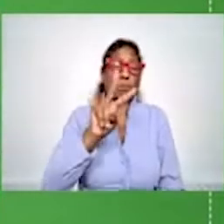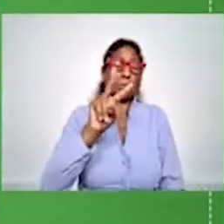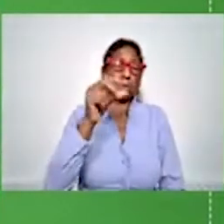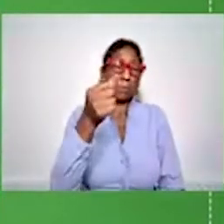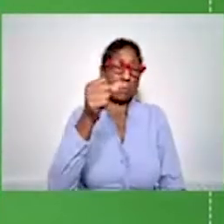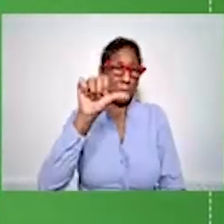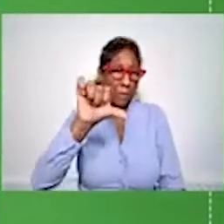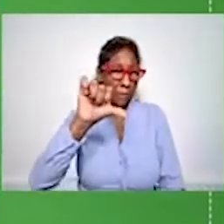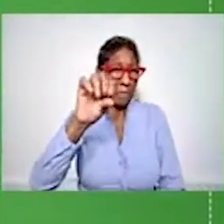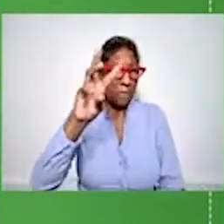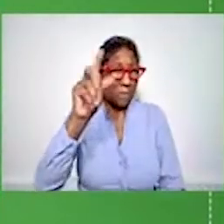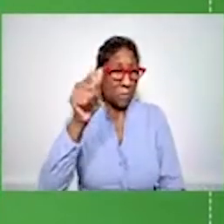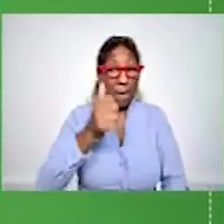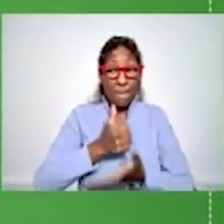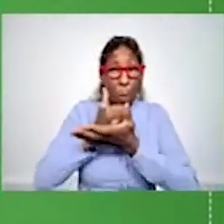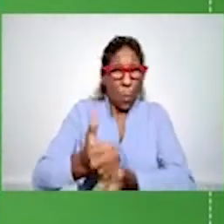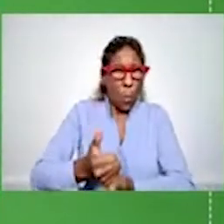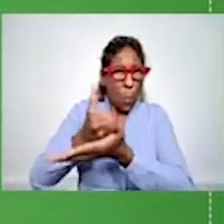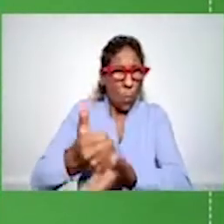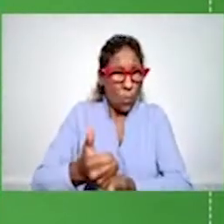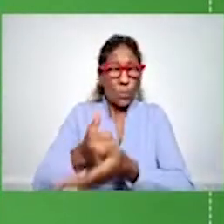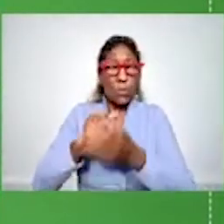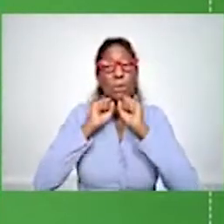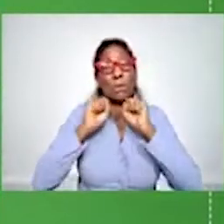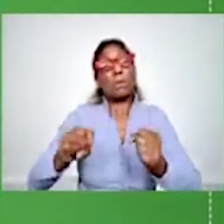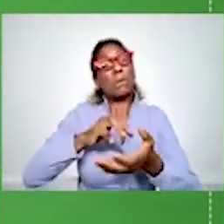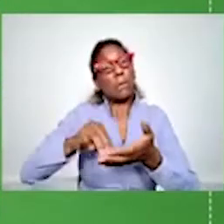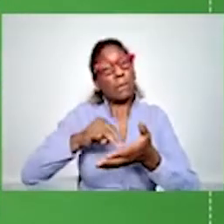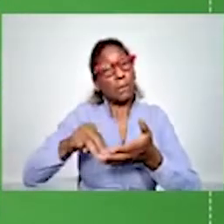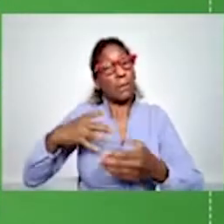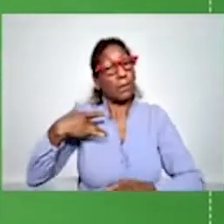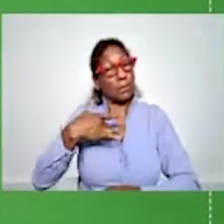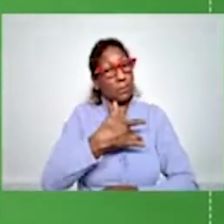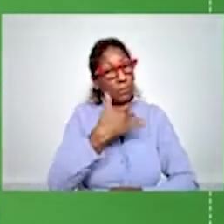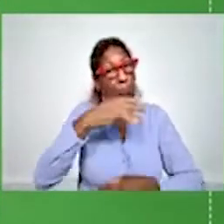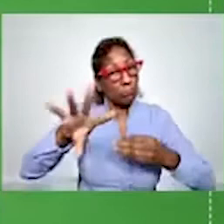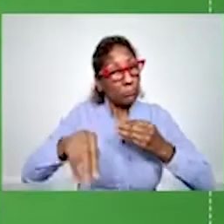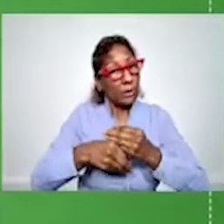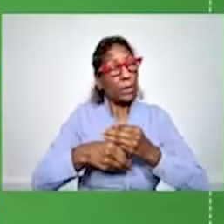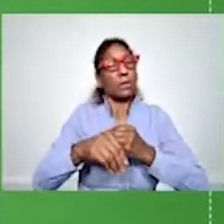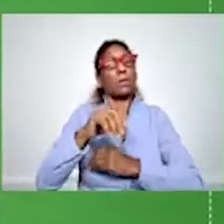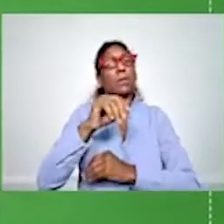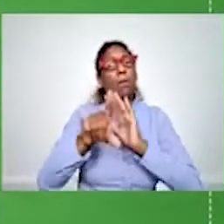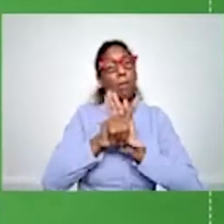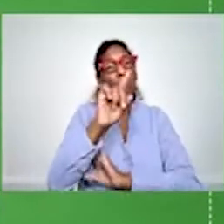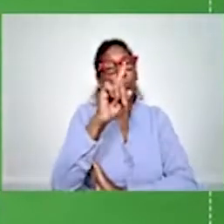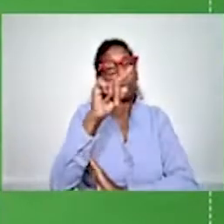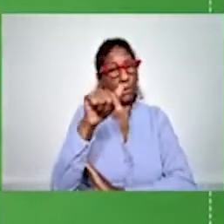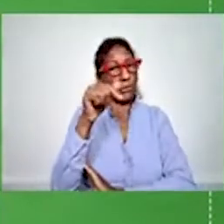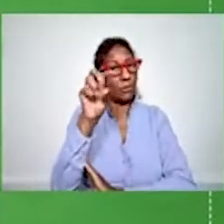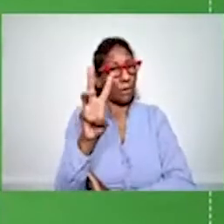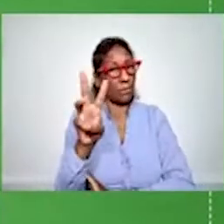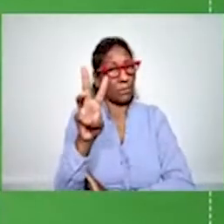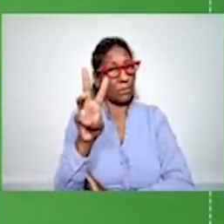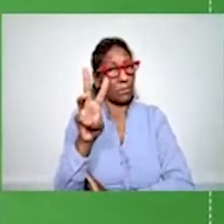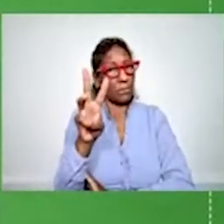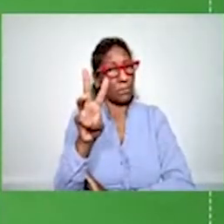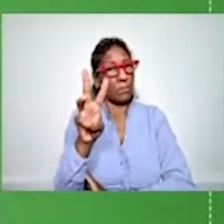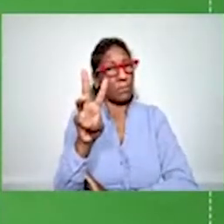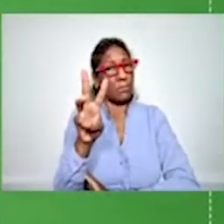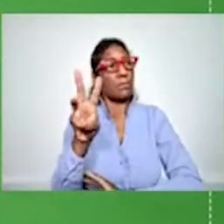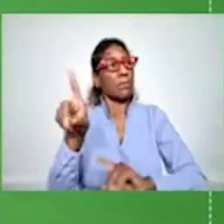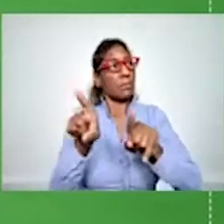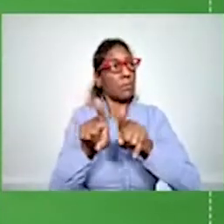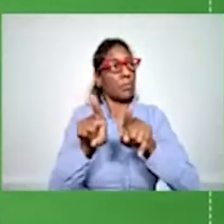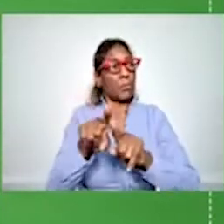de reposição, de apoio para a Secretaria de Saúde, de acordo com a lei complementar 173, e outros, e